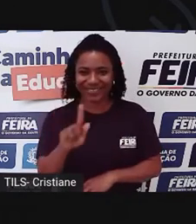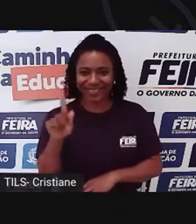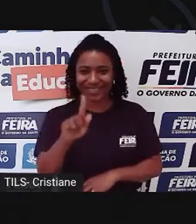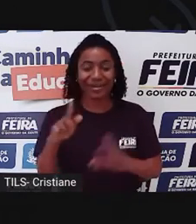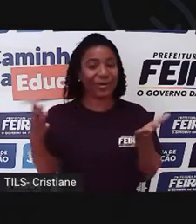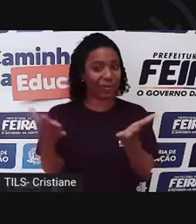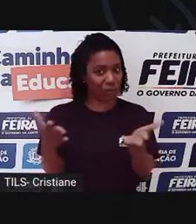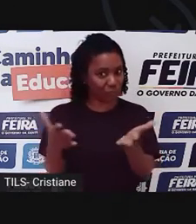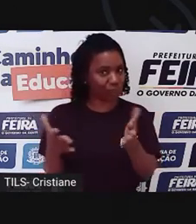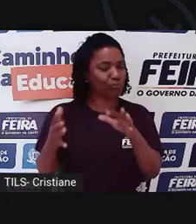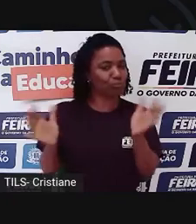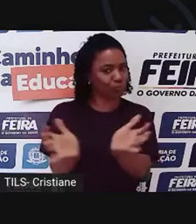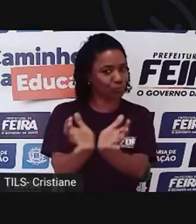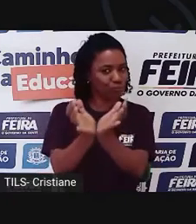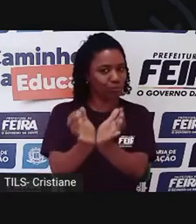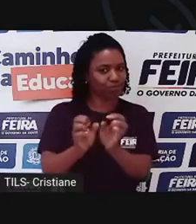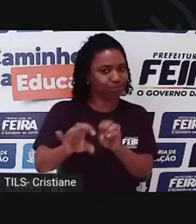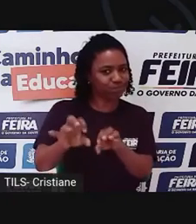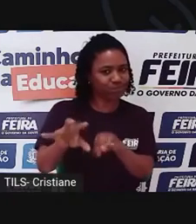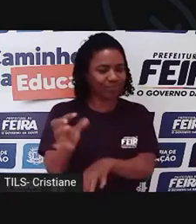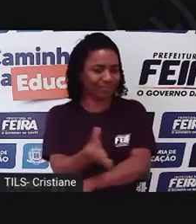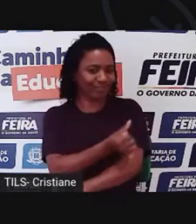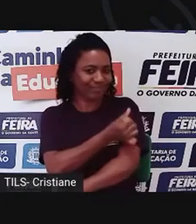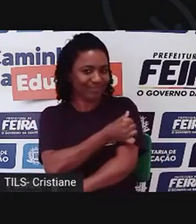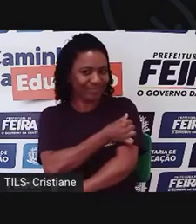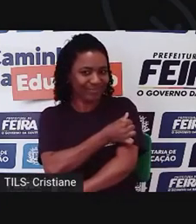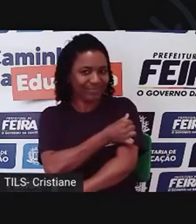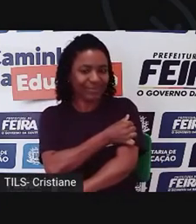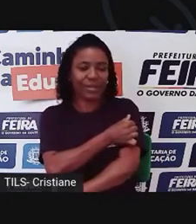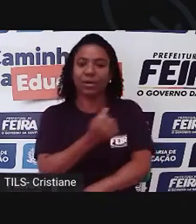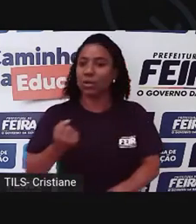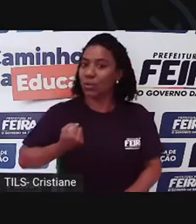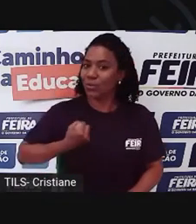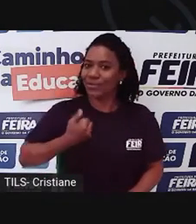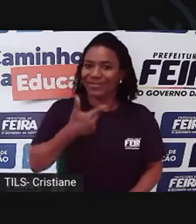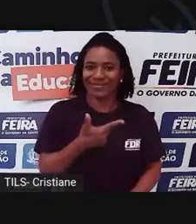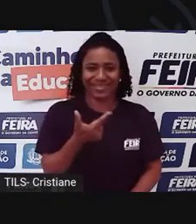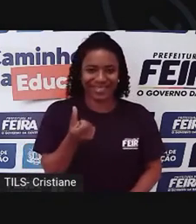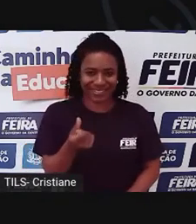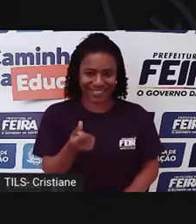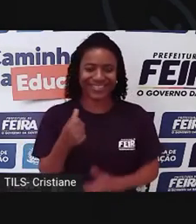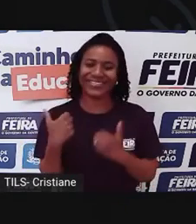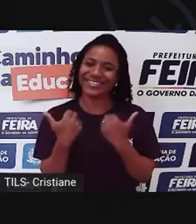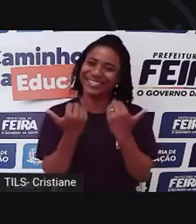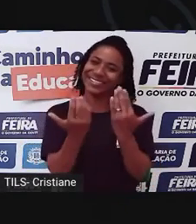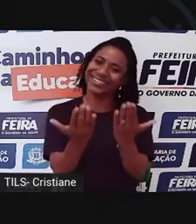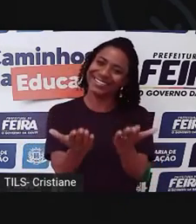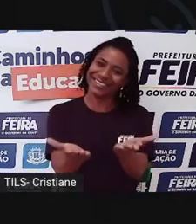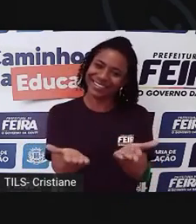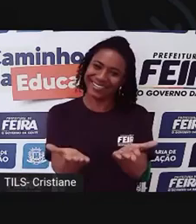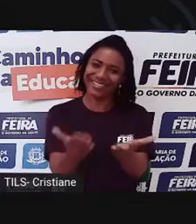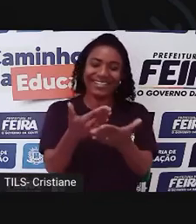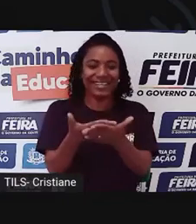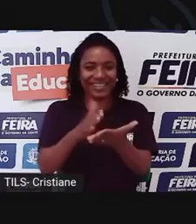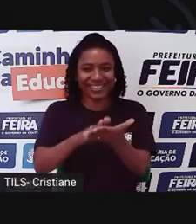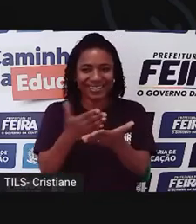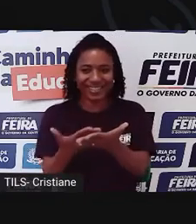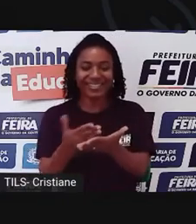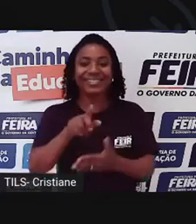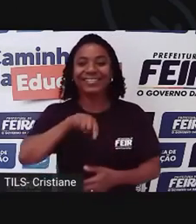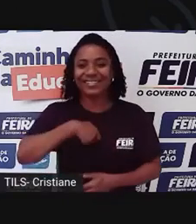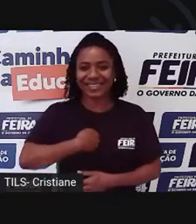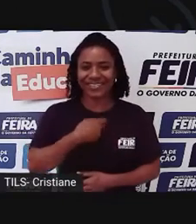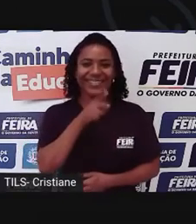do sexto ano, a nossa aula 26. E hoje também temos a presença da nossa intérprete Cristiane